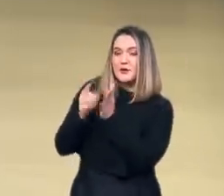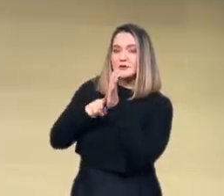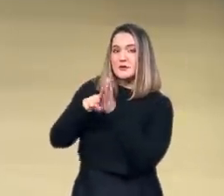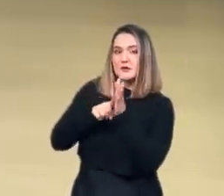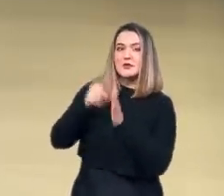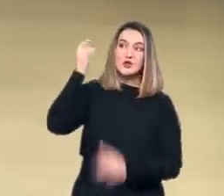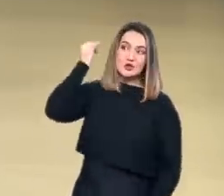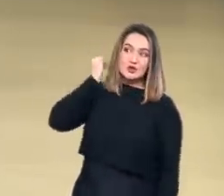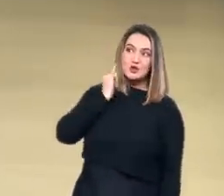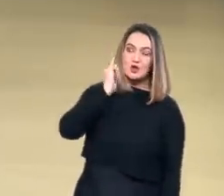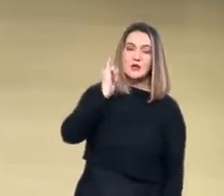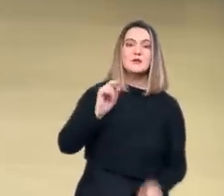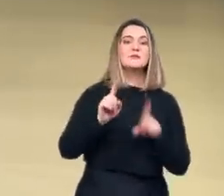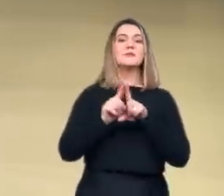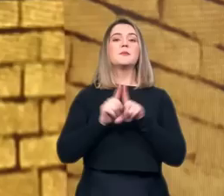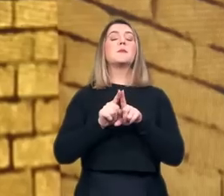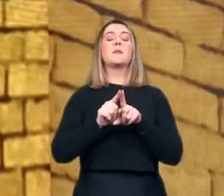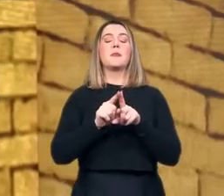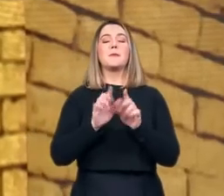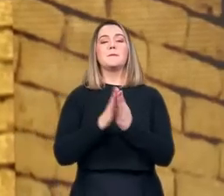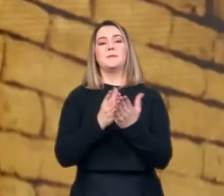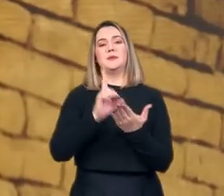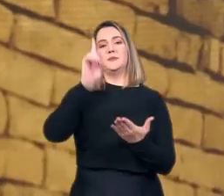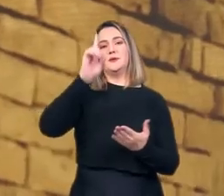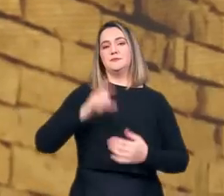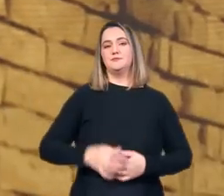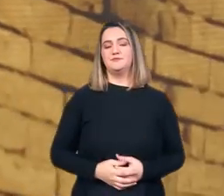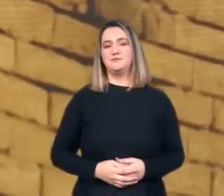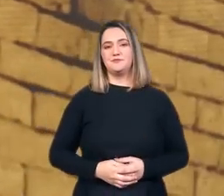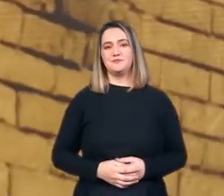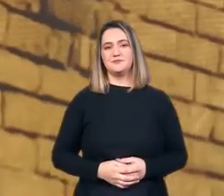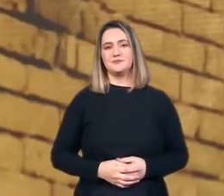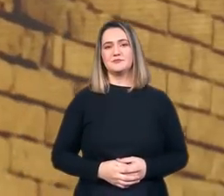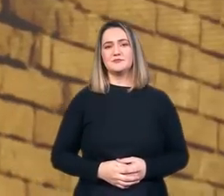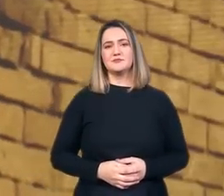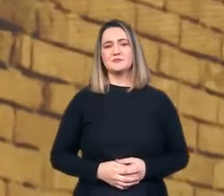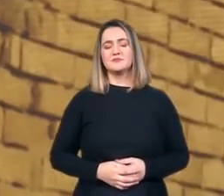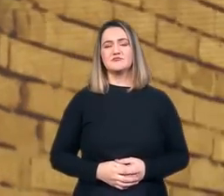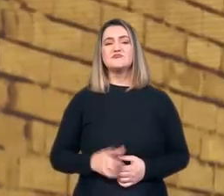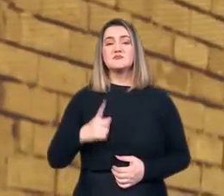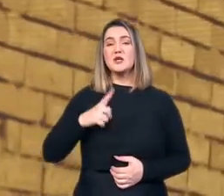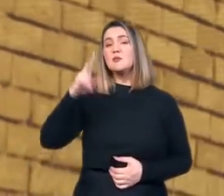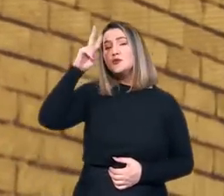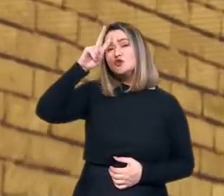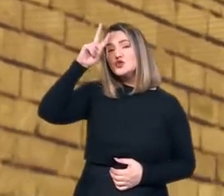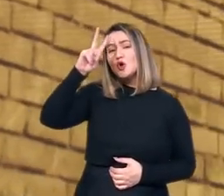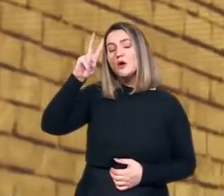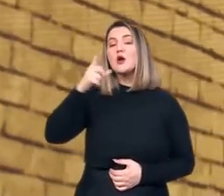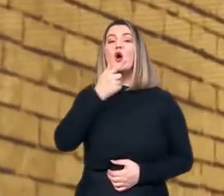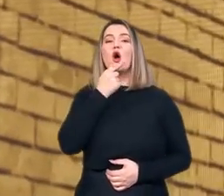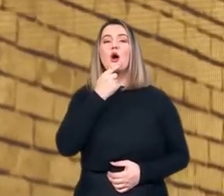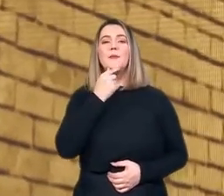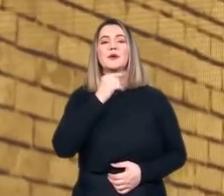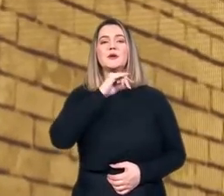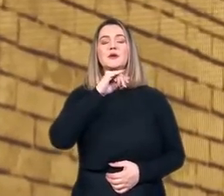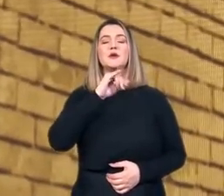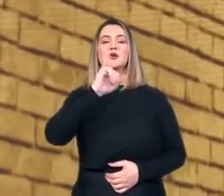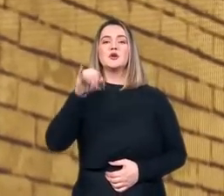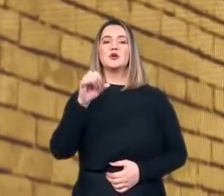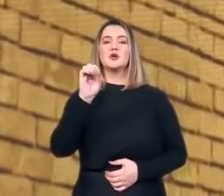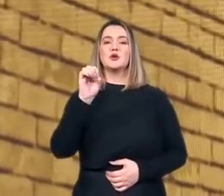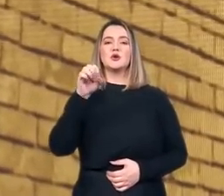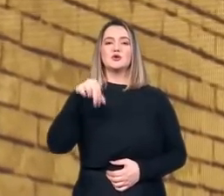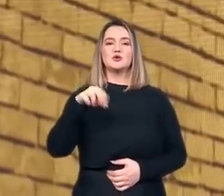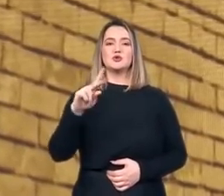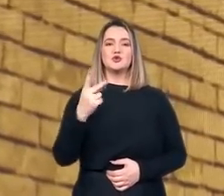Bíblia, a luz da profecia. Dizem que certa vez é uma história que muitos contam por aí, João Russ